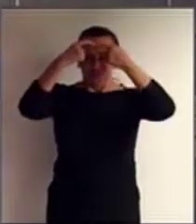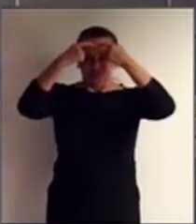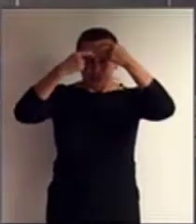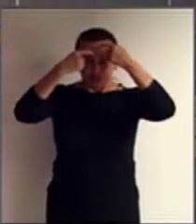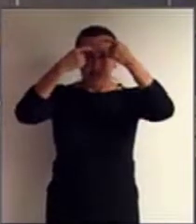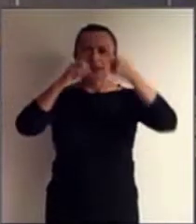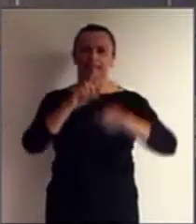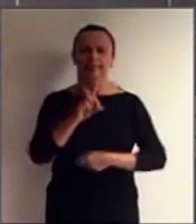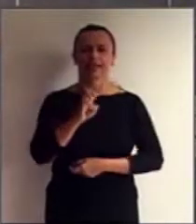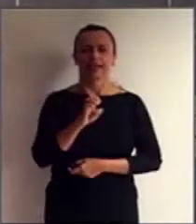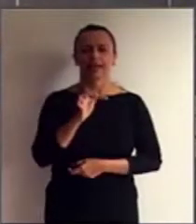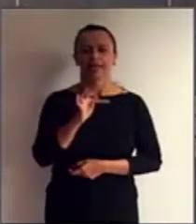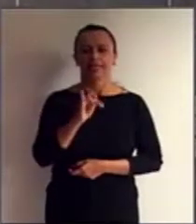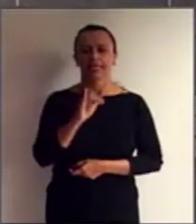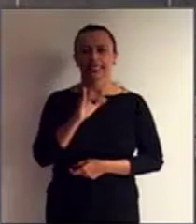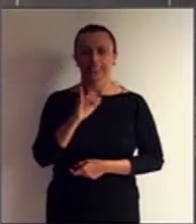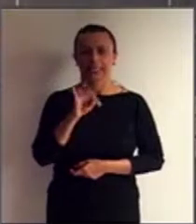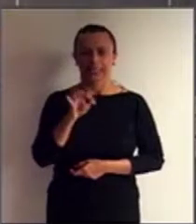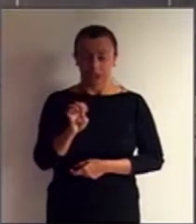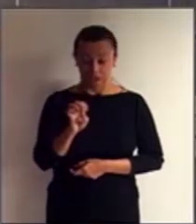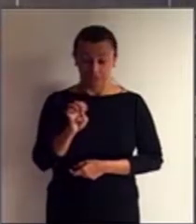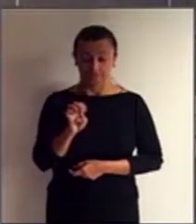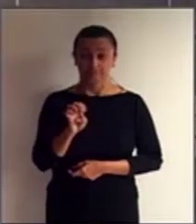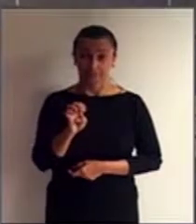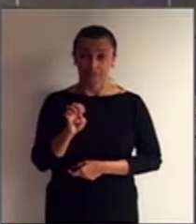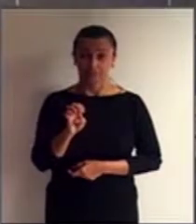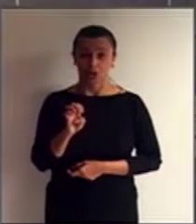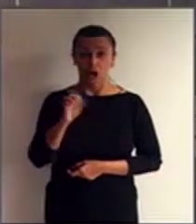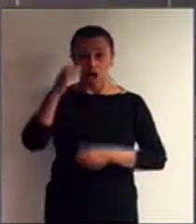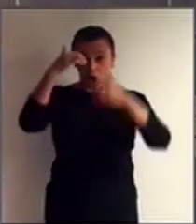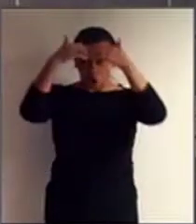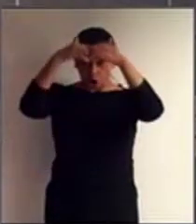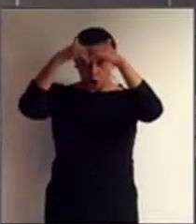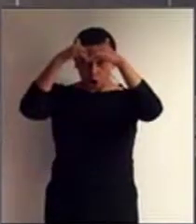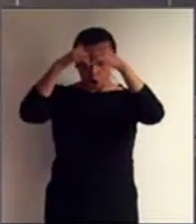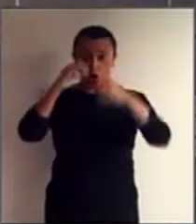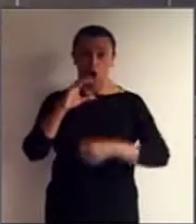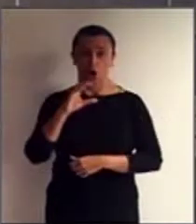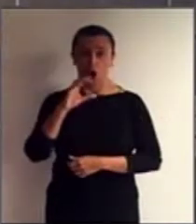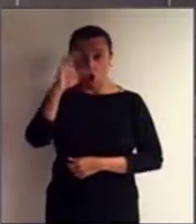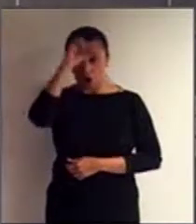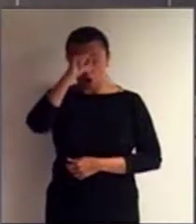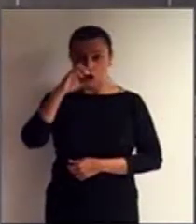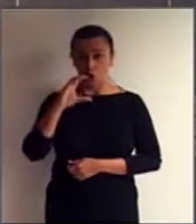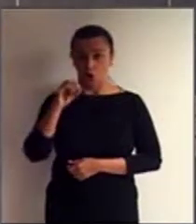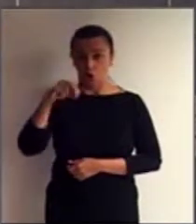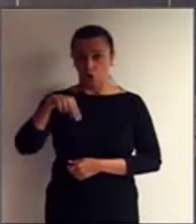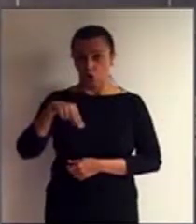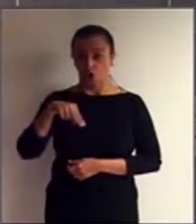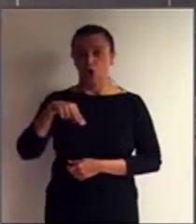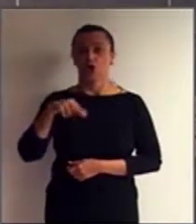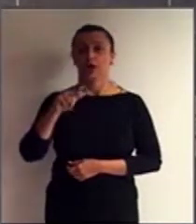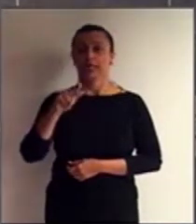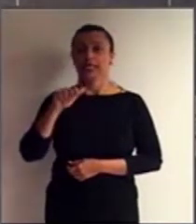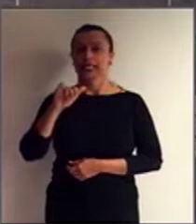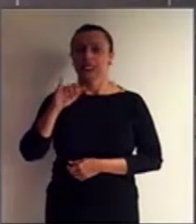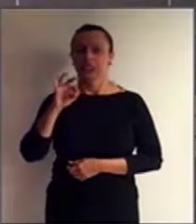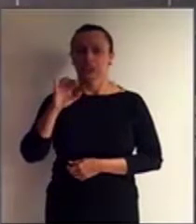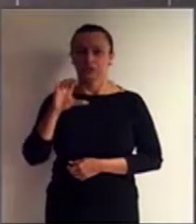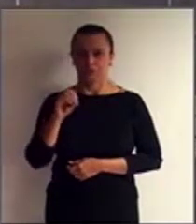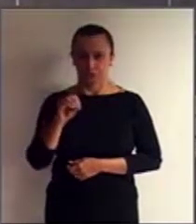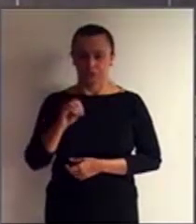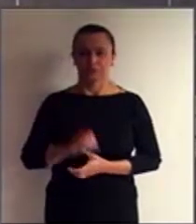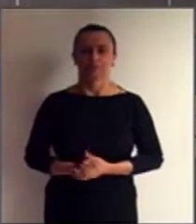Já o termo deficiência mental está atrelado a um outro grupo de pessoas. Como